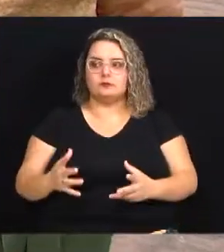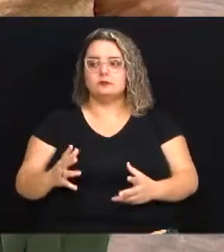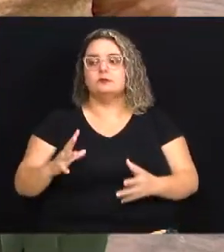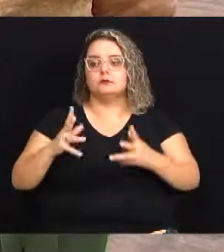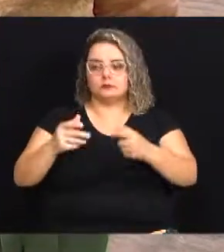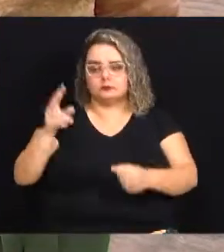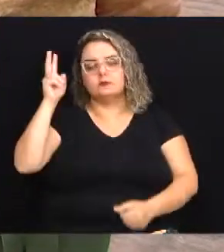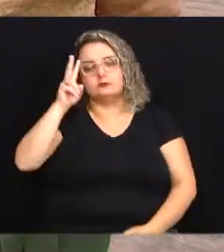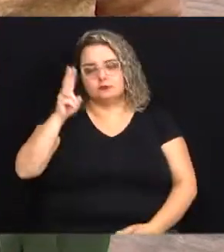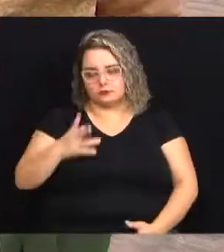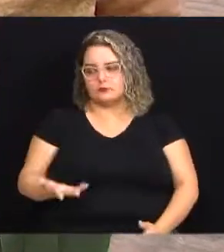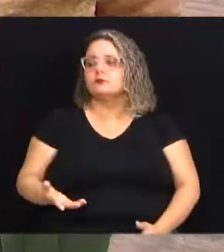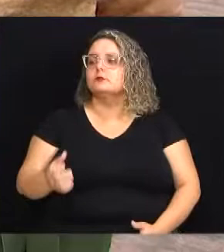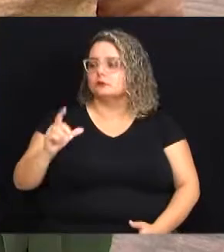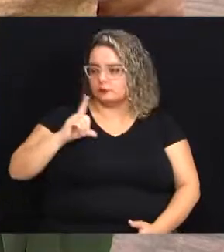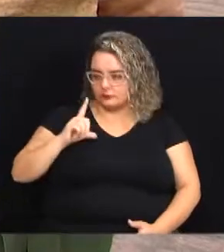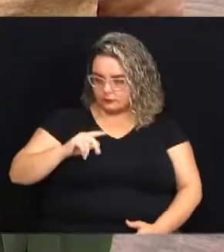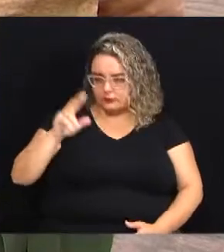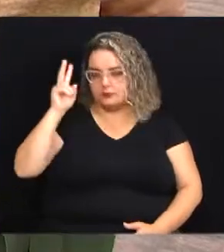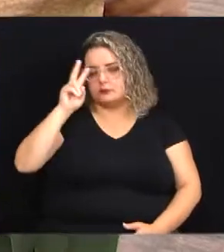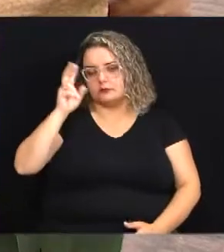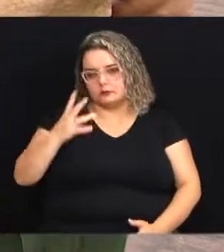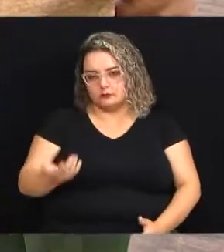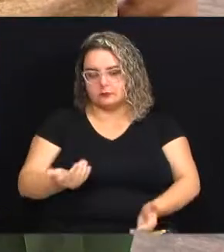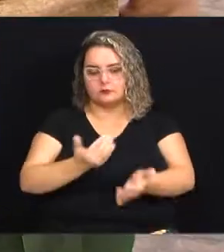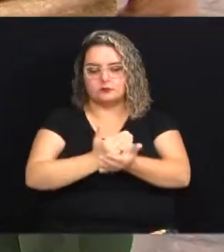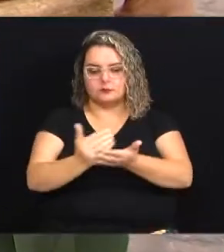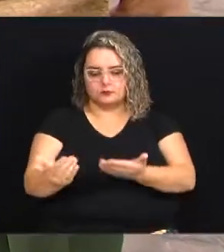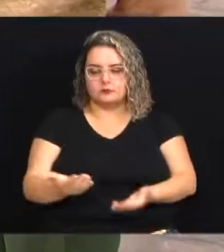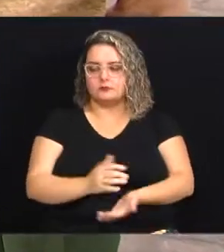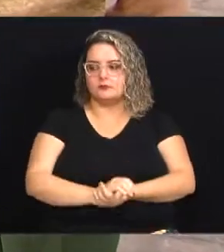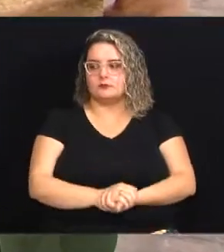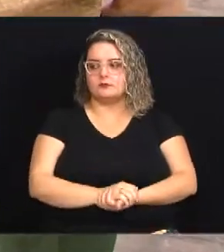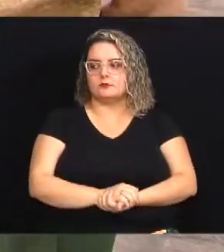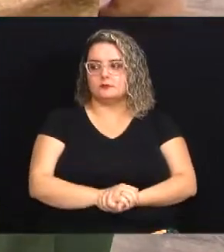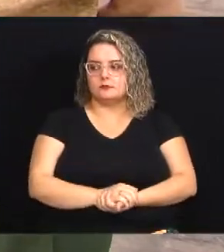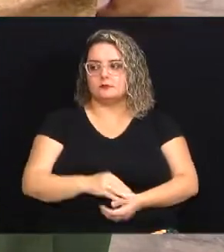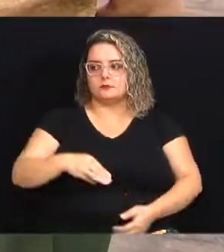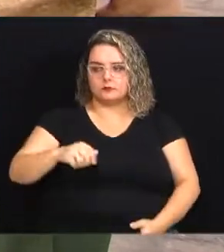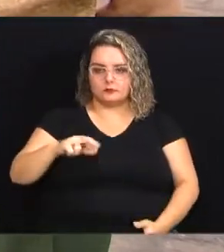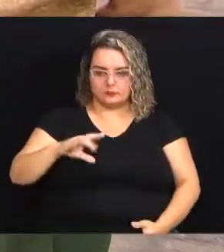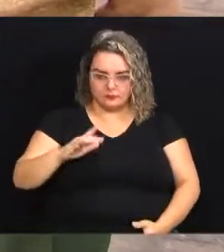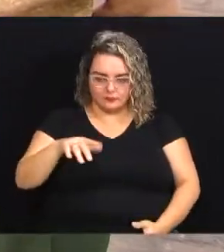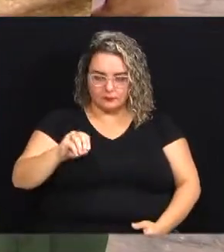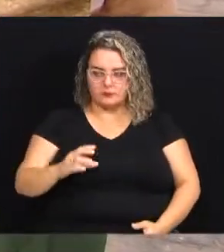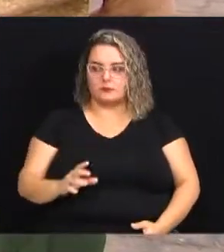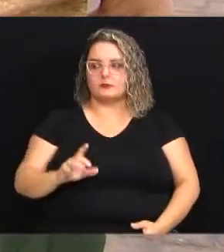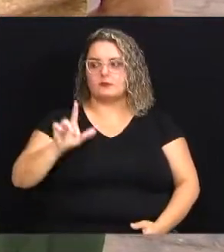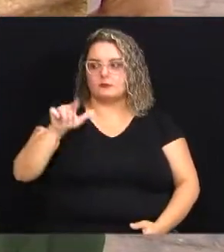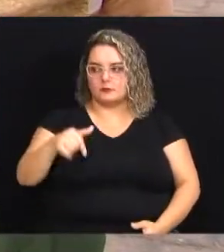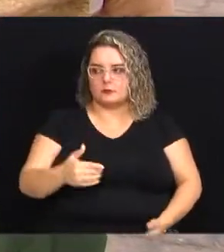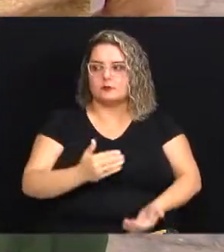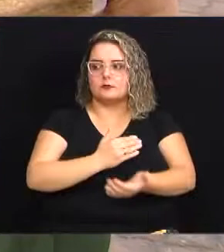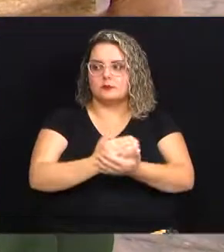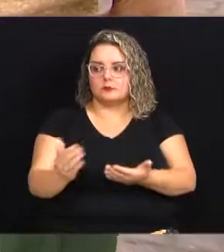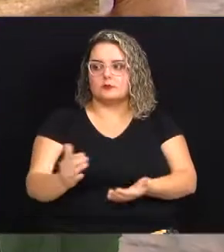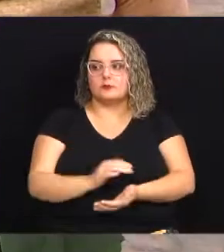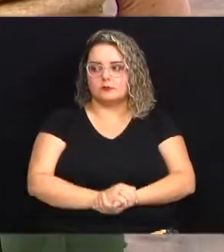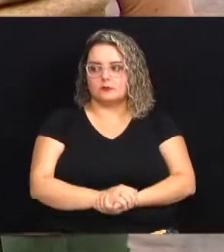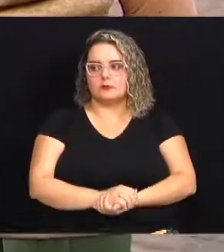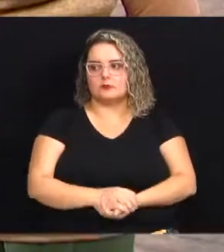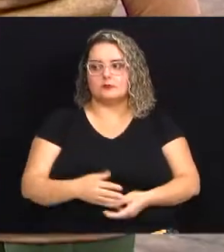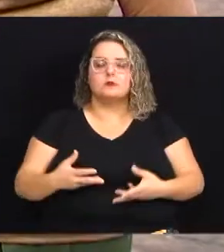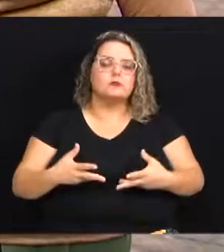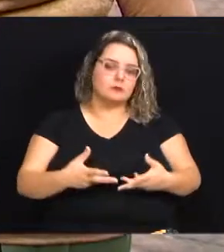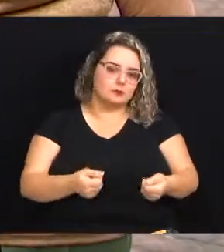tem toda uma história tem toda uma história tem tem uma história começa começou o Marcão e logo o Marcão já começou com a gente